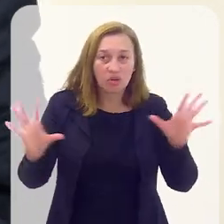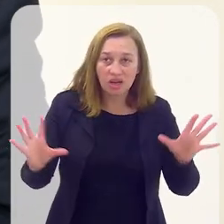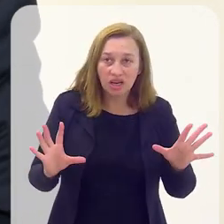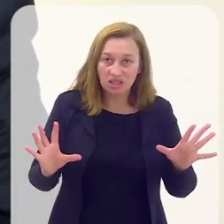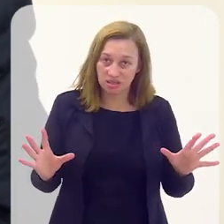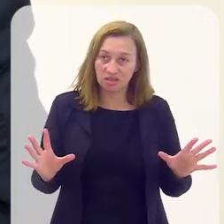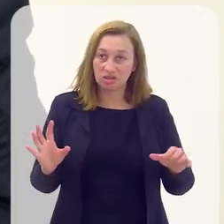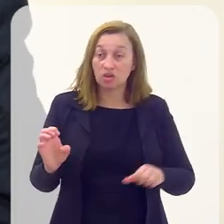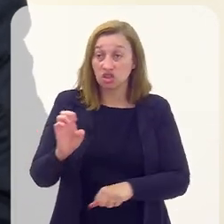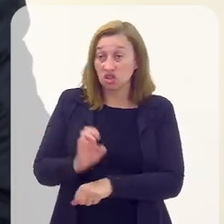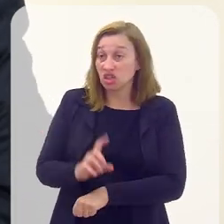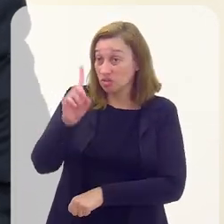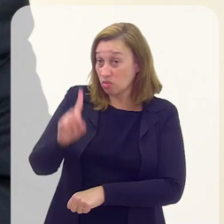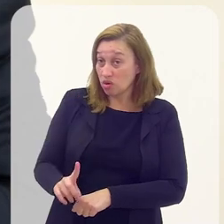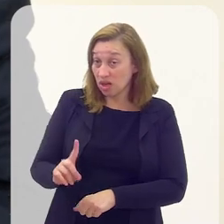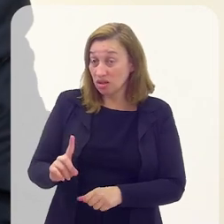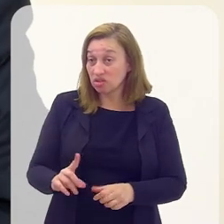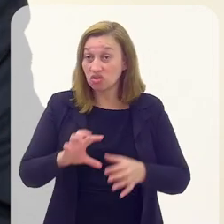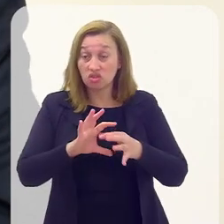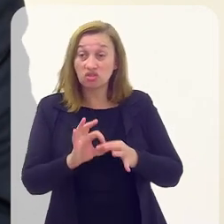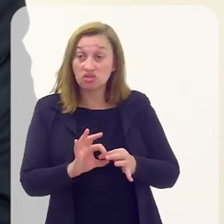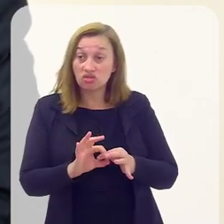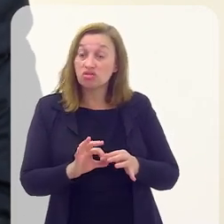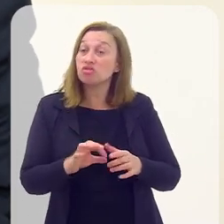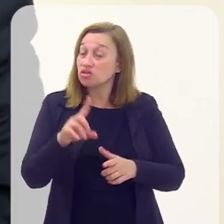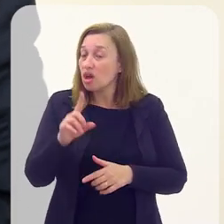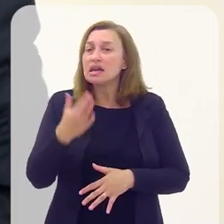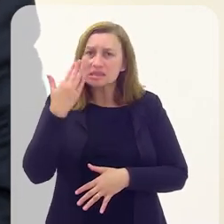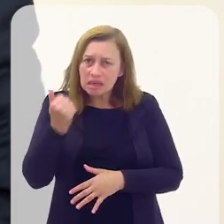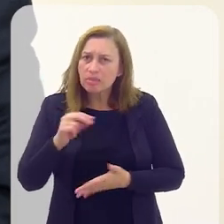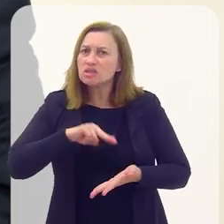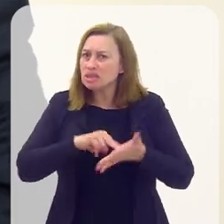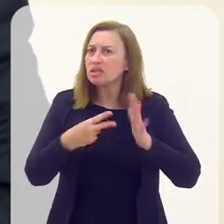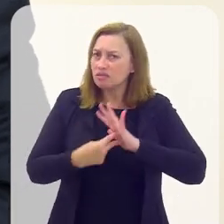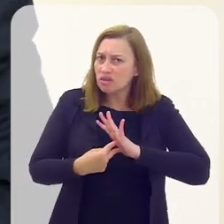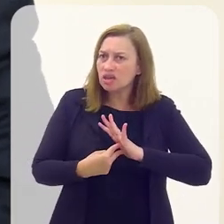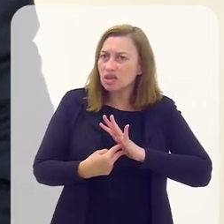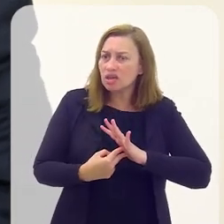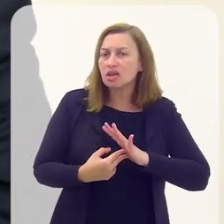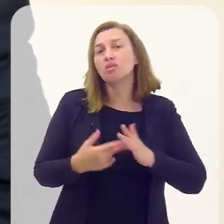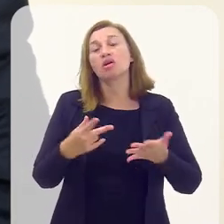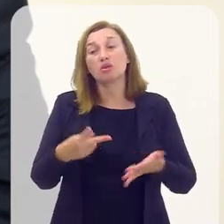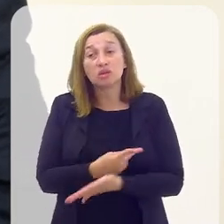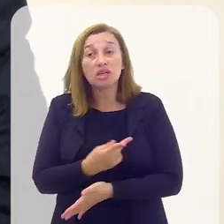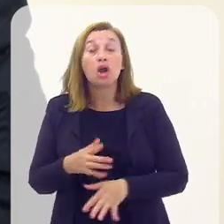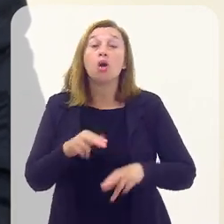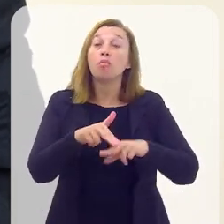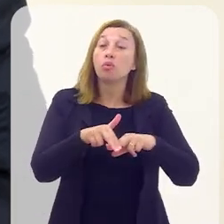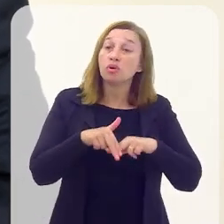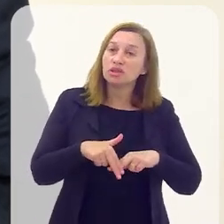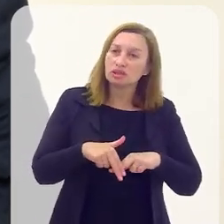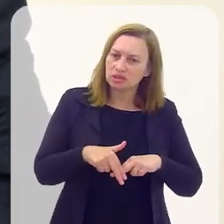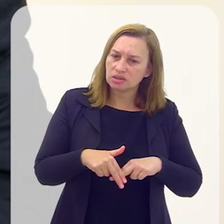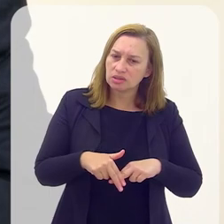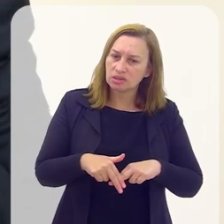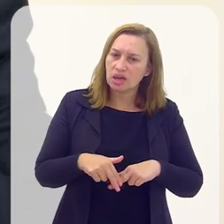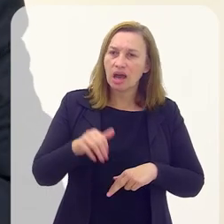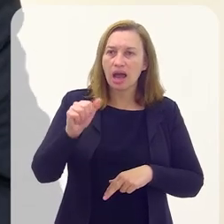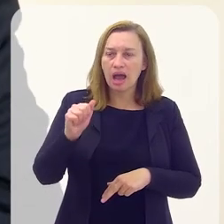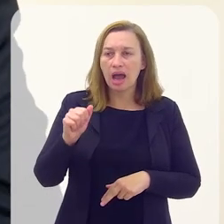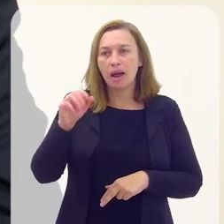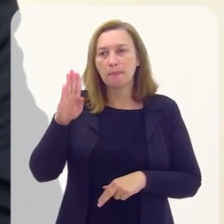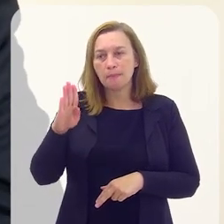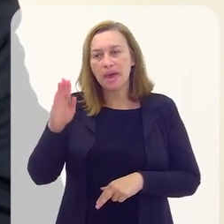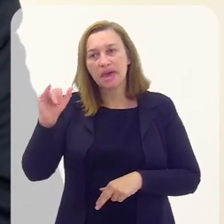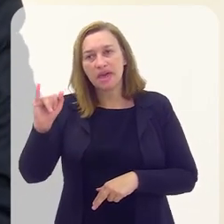sem o Estado Democrático de Direito, sem o Império da Lei. Nós sabemos o que isso significa e ao que isso leva. E, por isso, a BI tem na